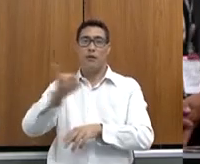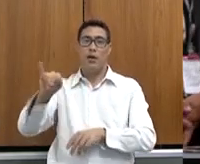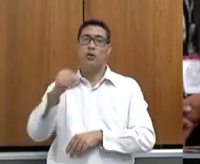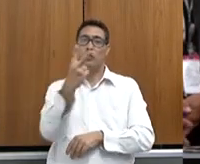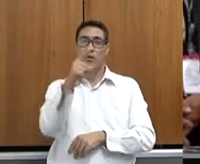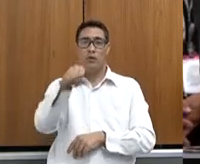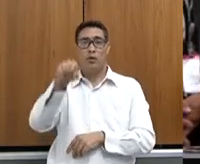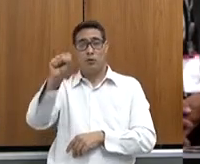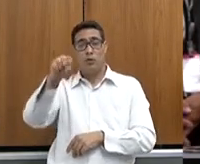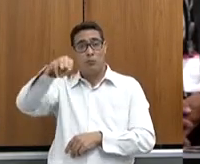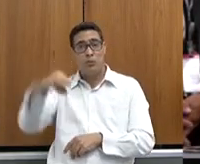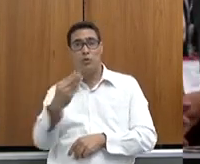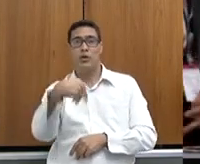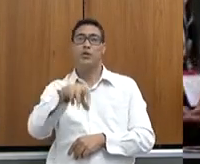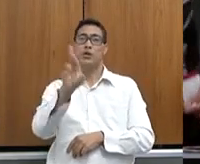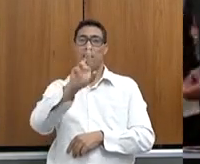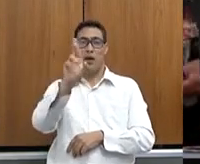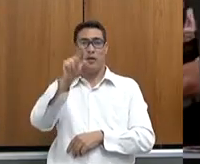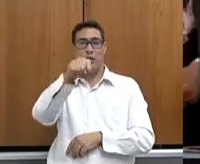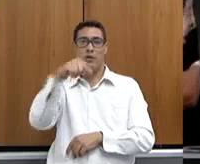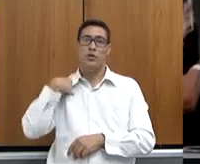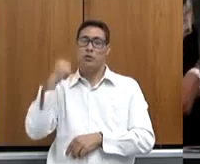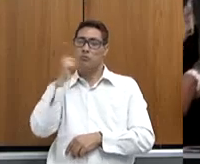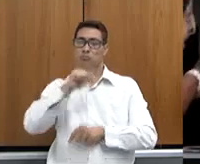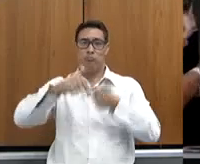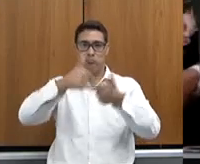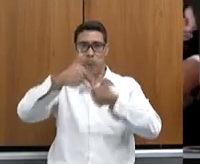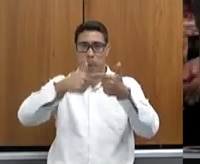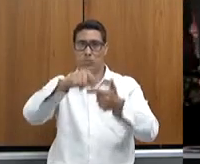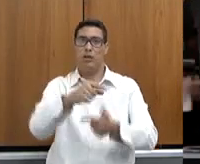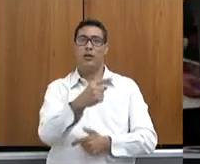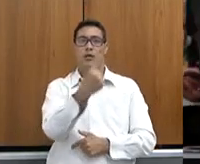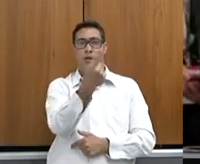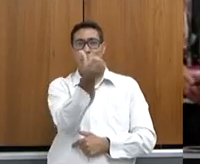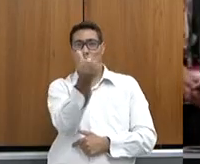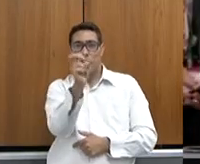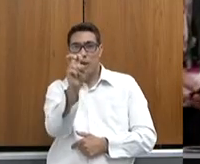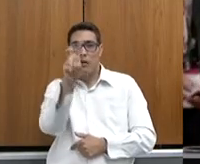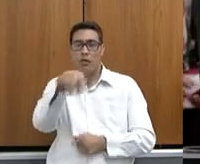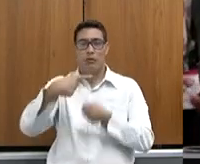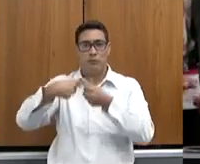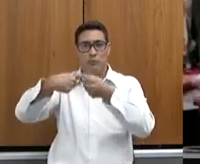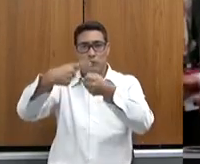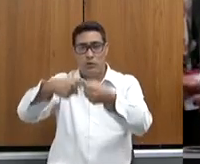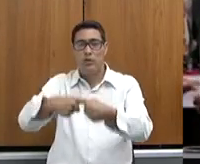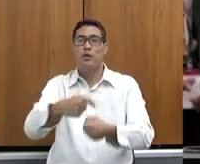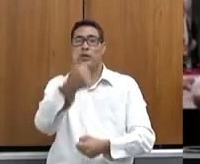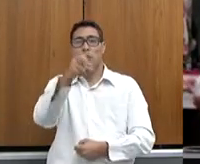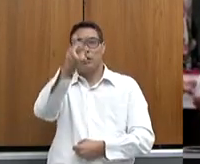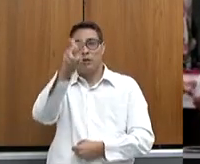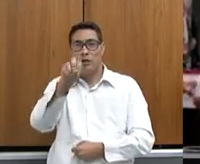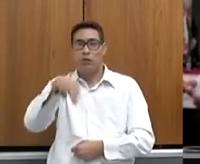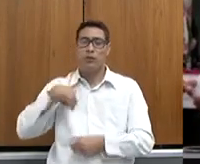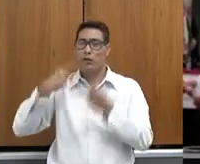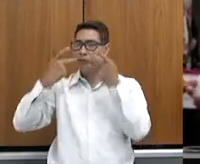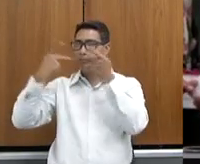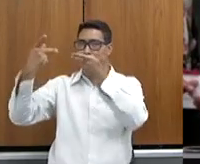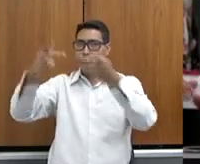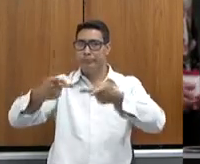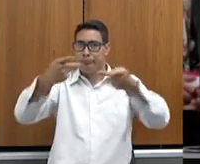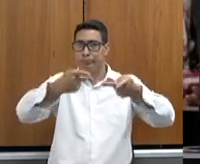milhões de reais para a gente trabalhar em 165 municípios, mais de 650 visitas